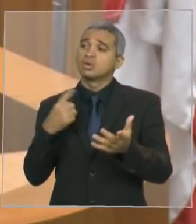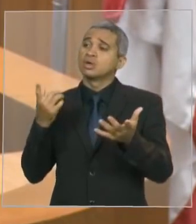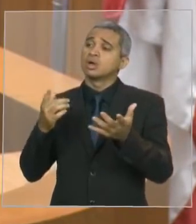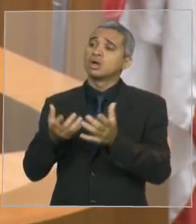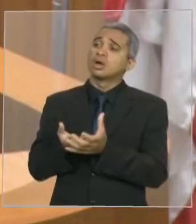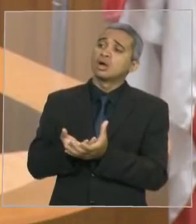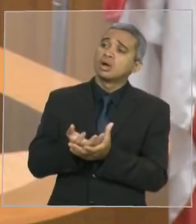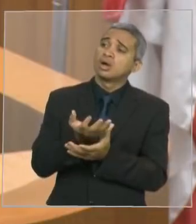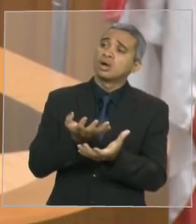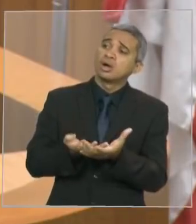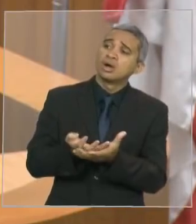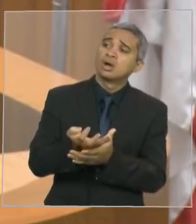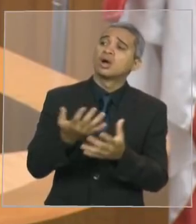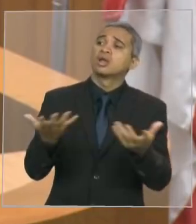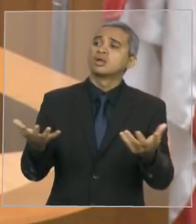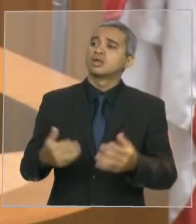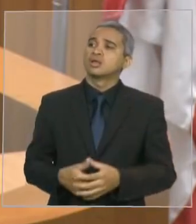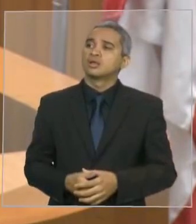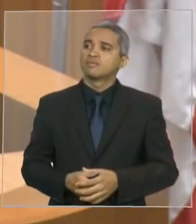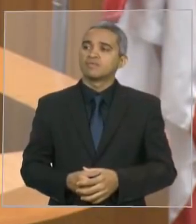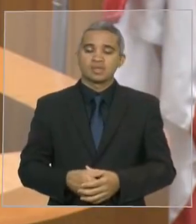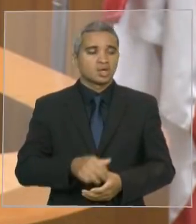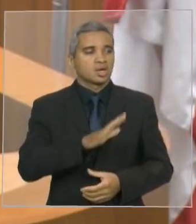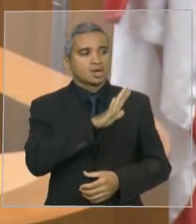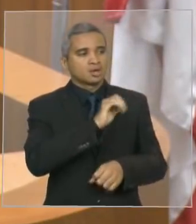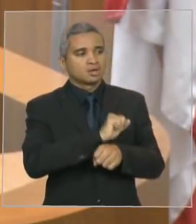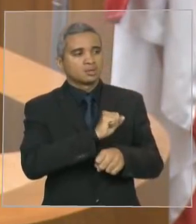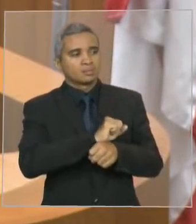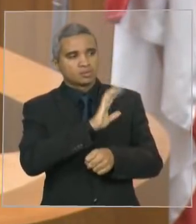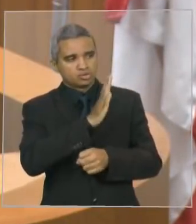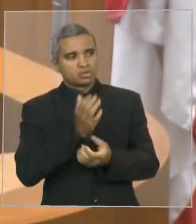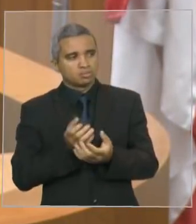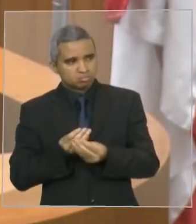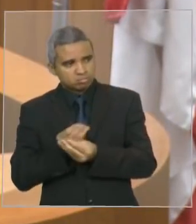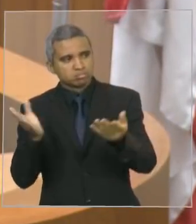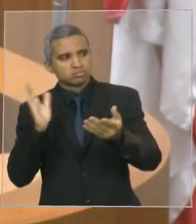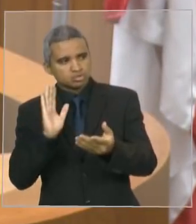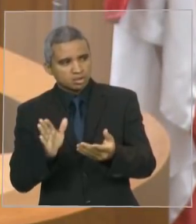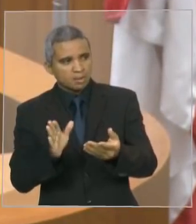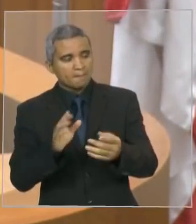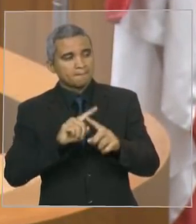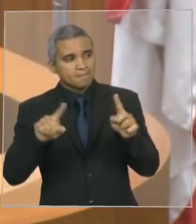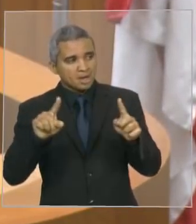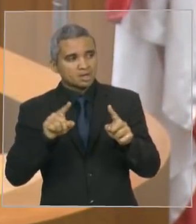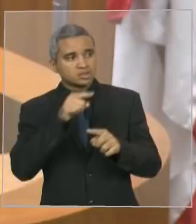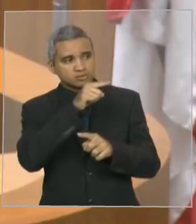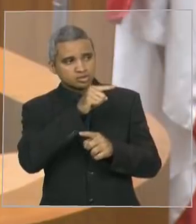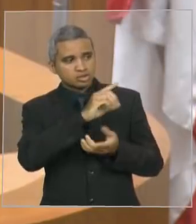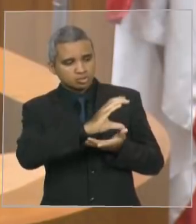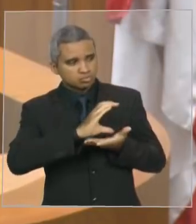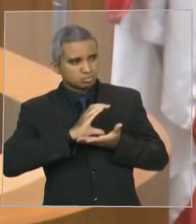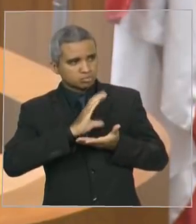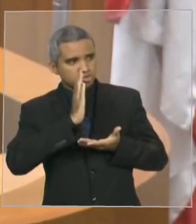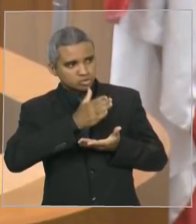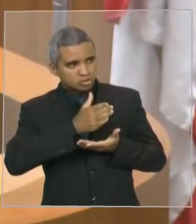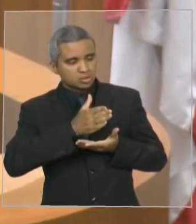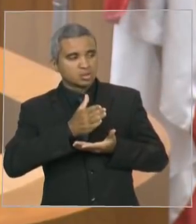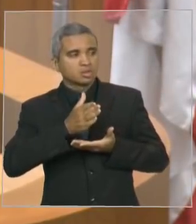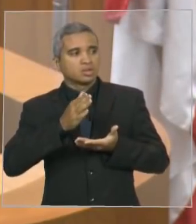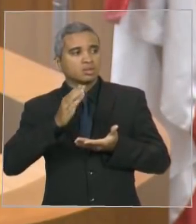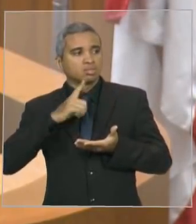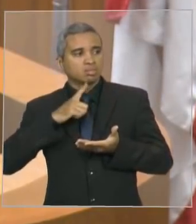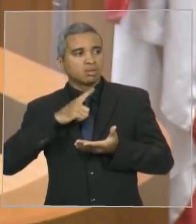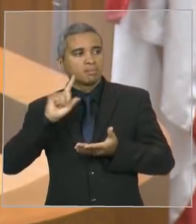já foi alguns tratores distribuídos, mas como você foi compensado, vai ter mais um, foi compensado das suas emendas, vai ter mais um para